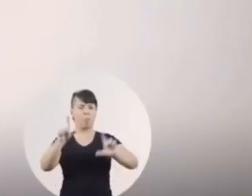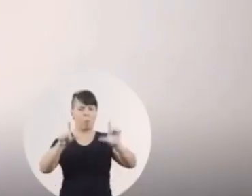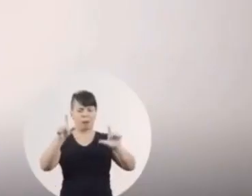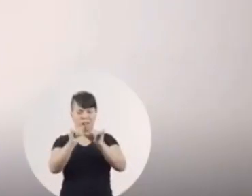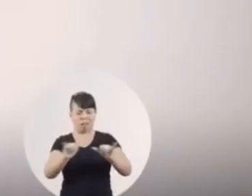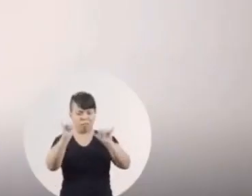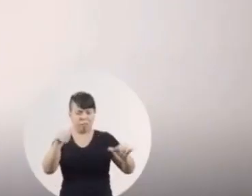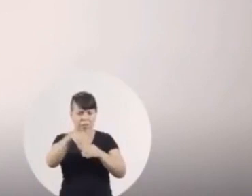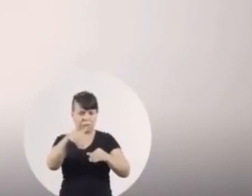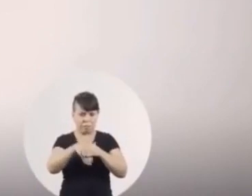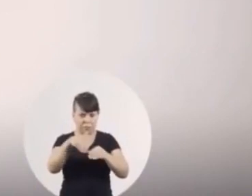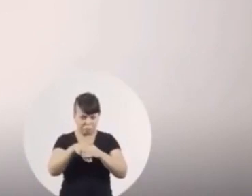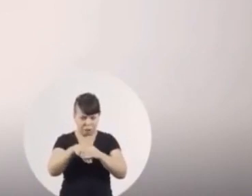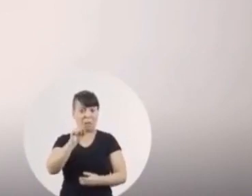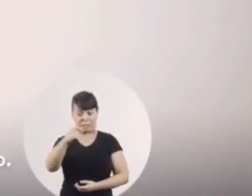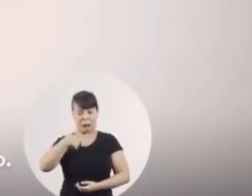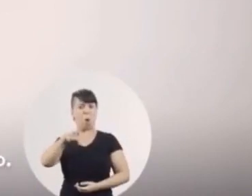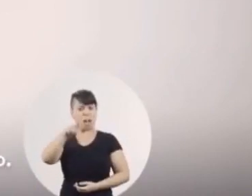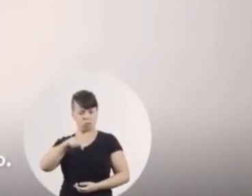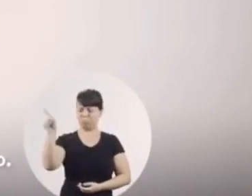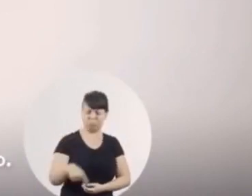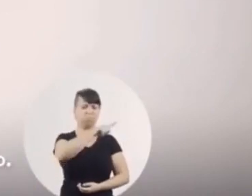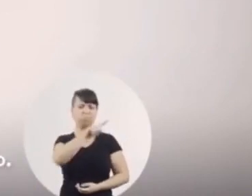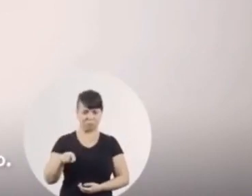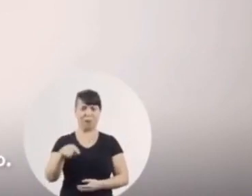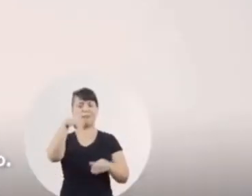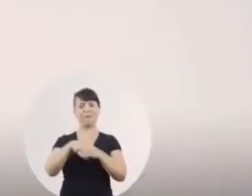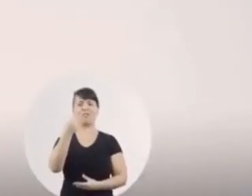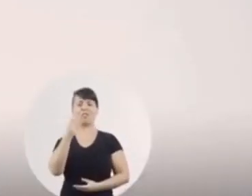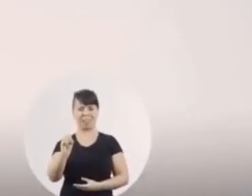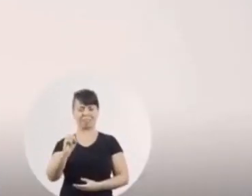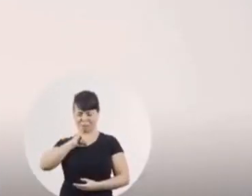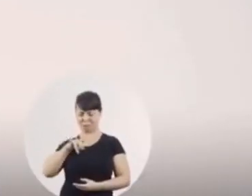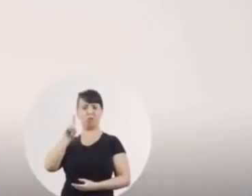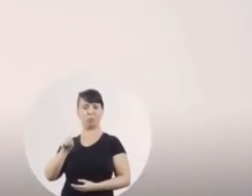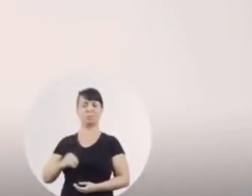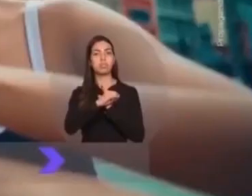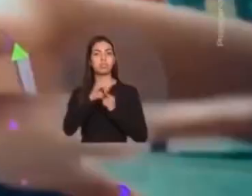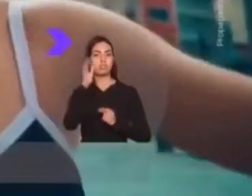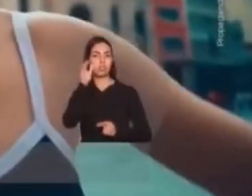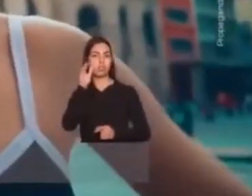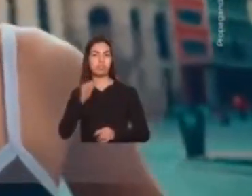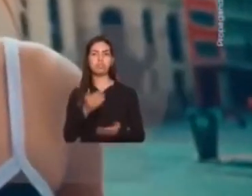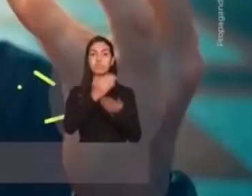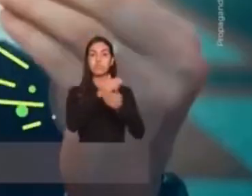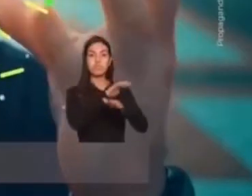Se depender de mim, essa a última eleição com um programa eleitoral obrigatório. Vote João Amoedo, 30.